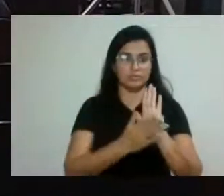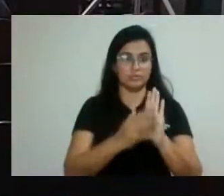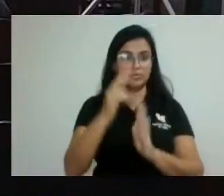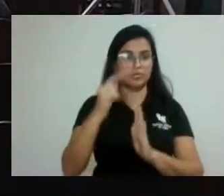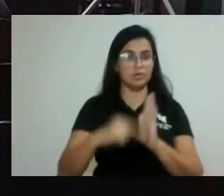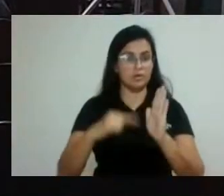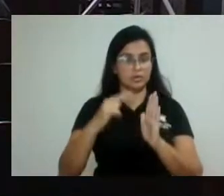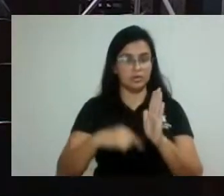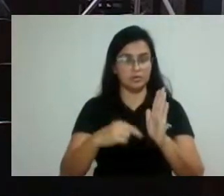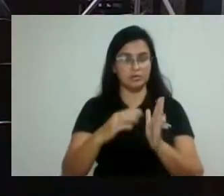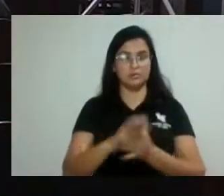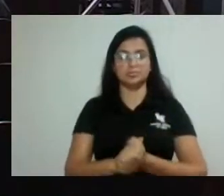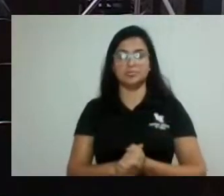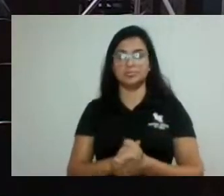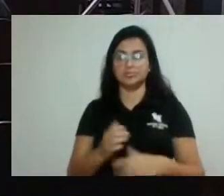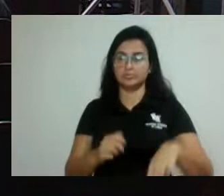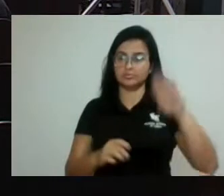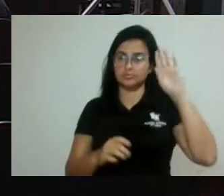ordem, presidente.